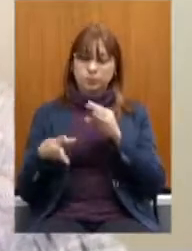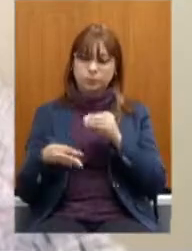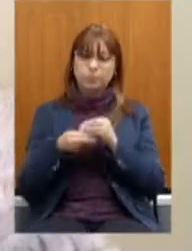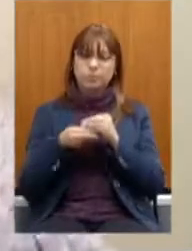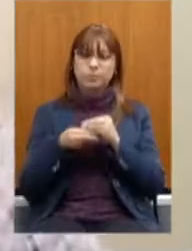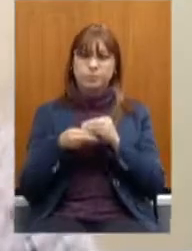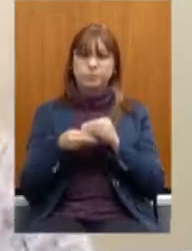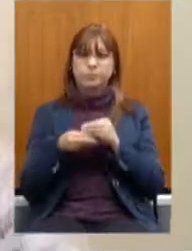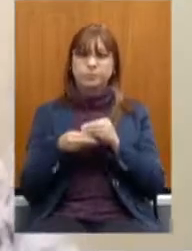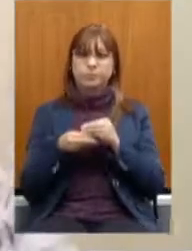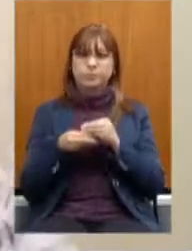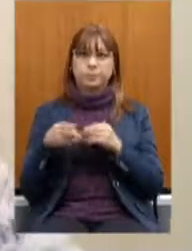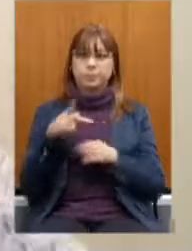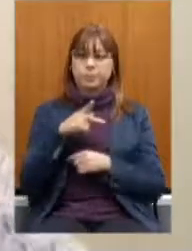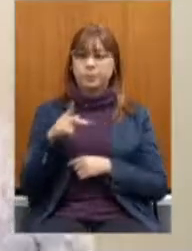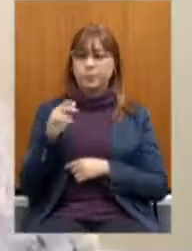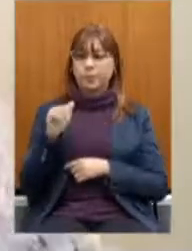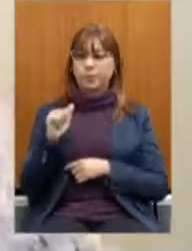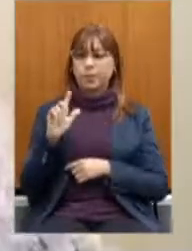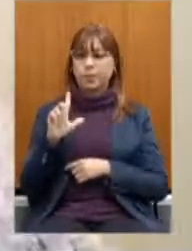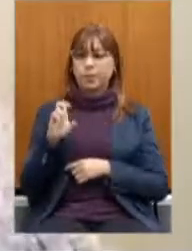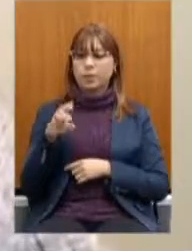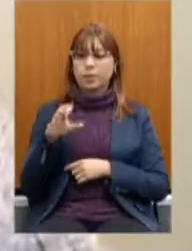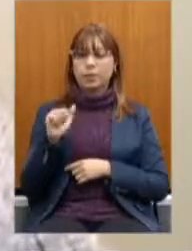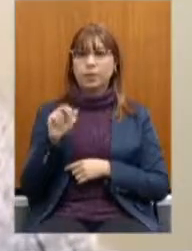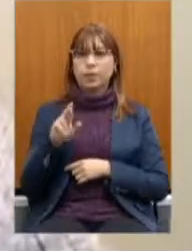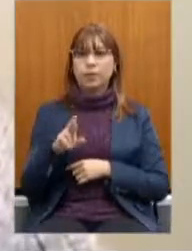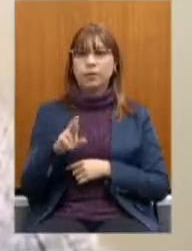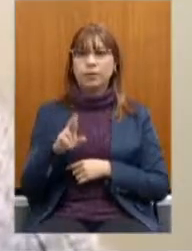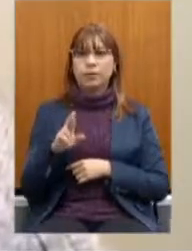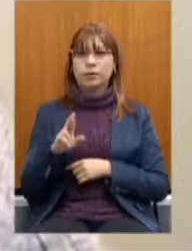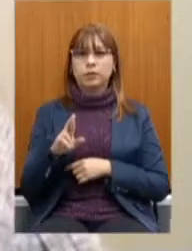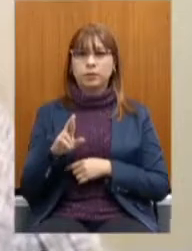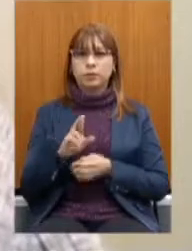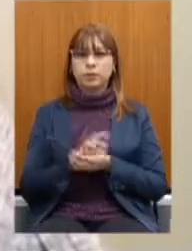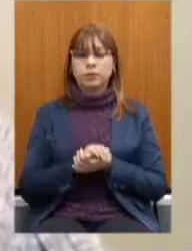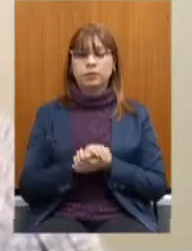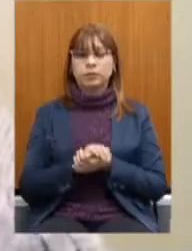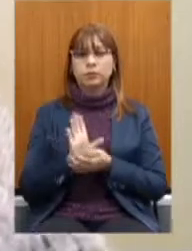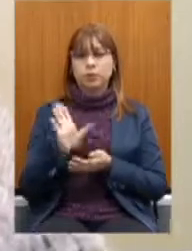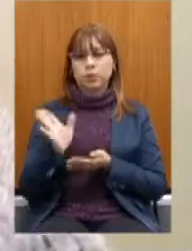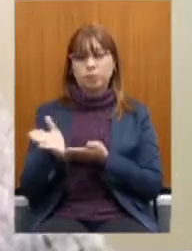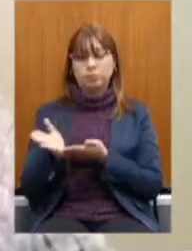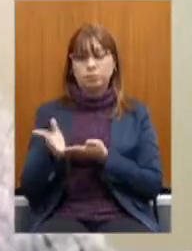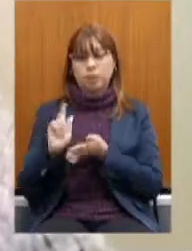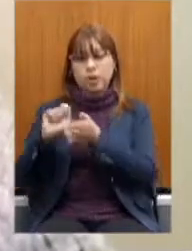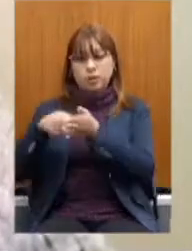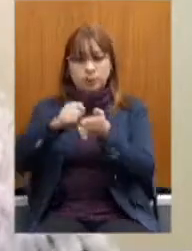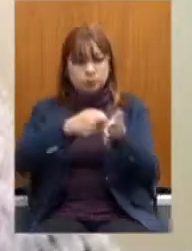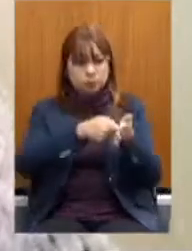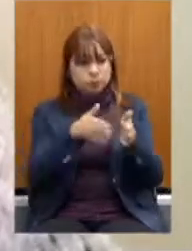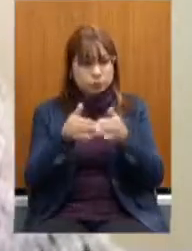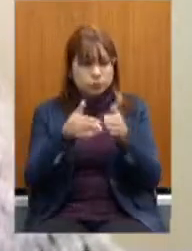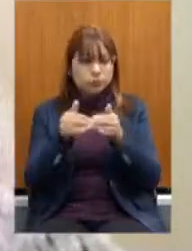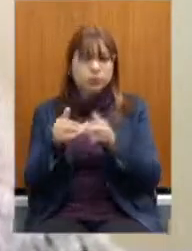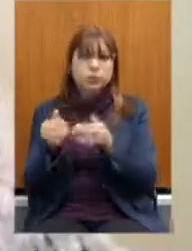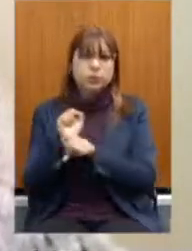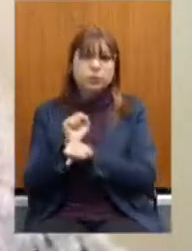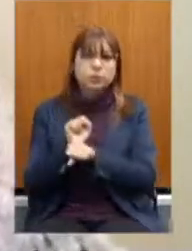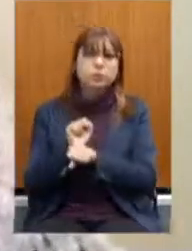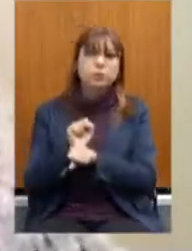presidente Alencaro, nós estamos com ela inclusive colhendo assinaturas que é com relação à líquida